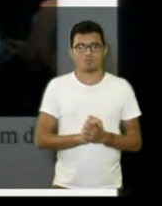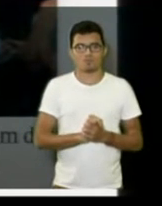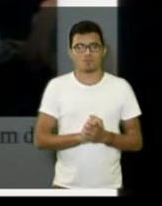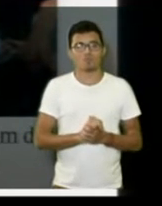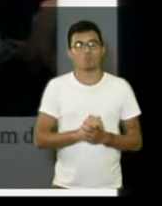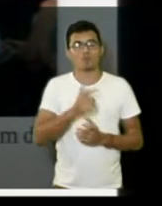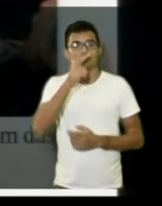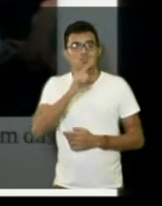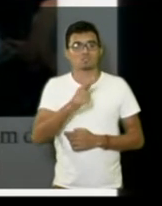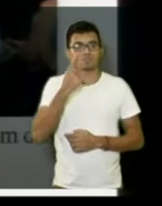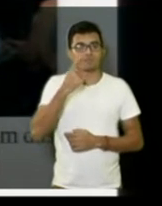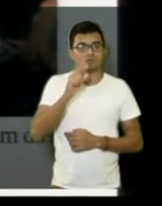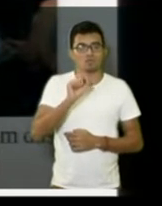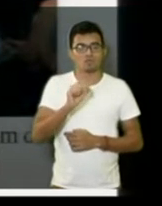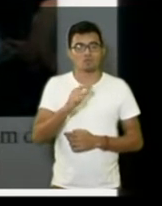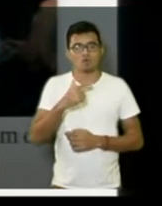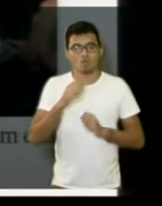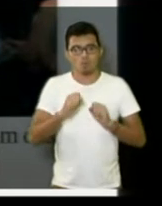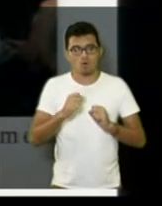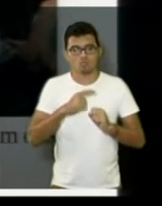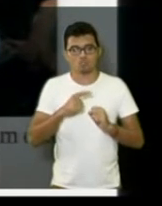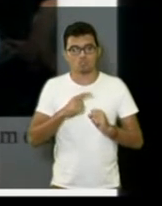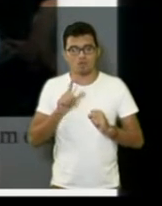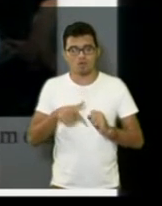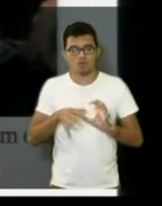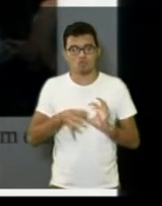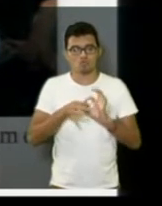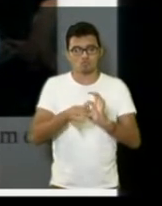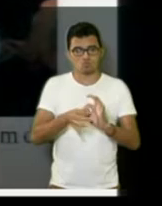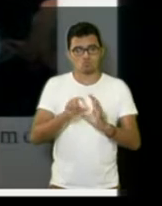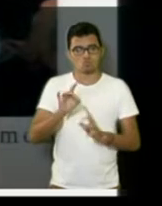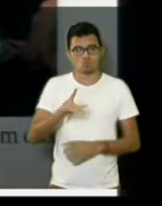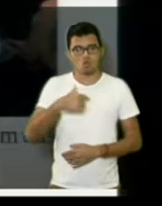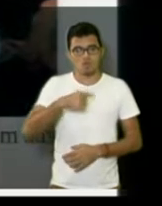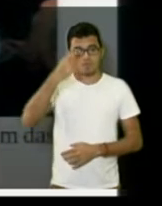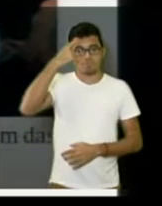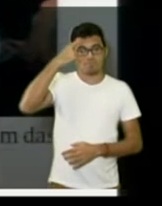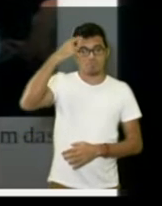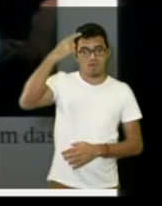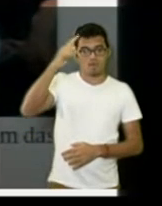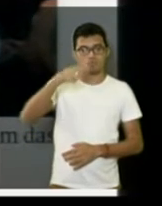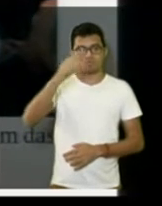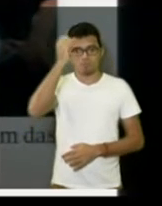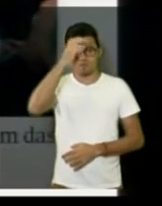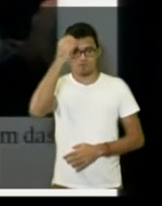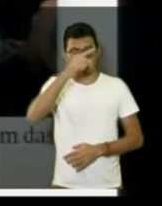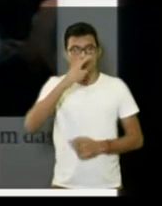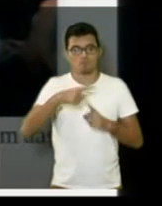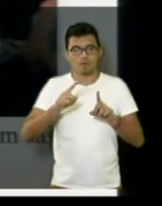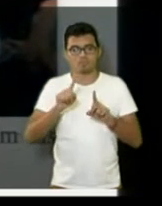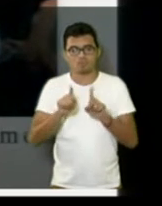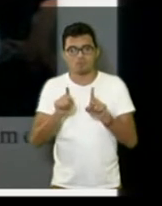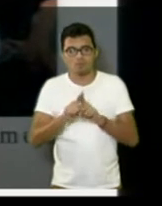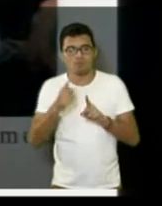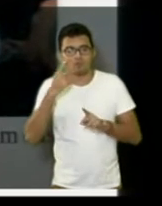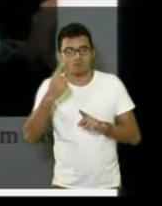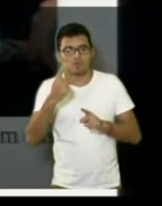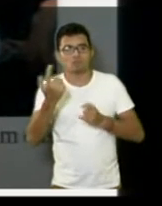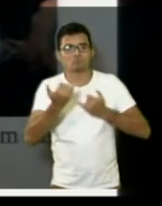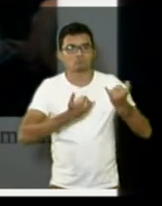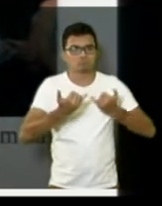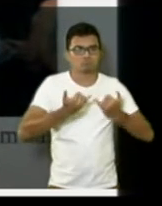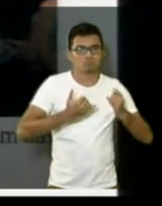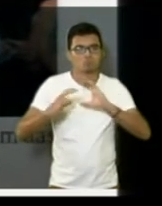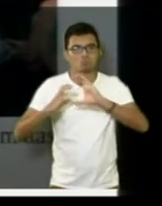tomadas conjuntamente, não só da cabeça do prefeito, mas, principalmente, ouvindo e dialogando com cada região e cada